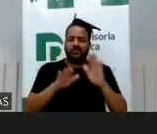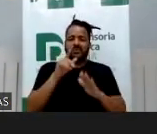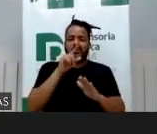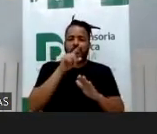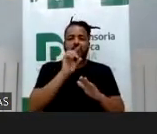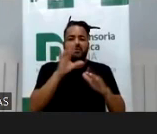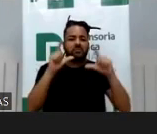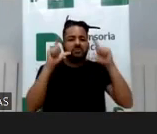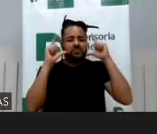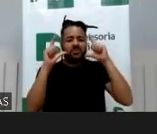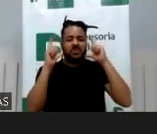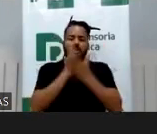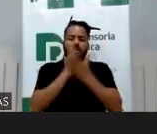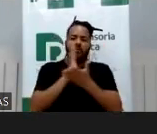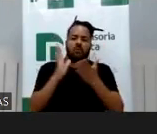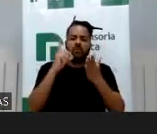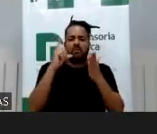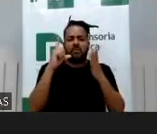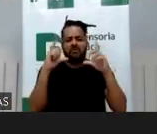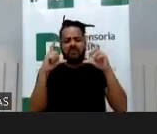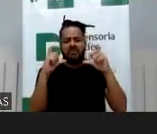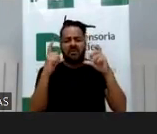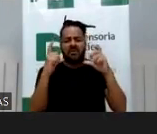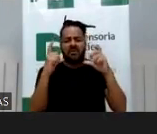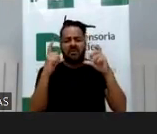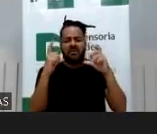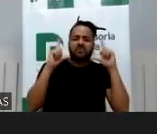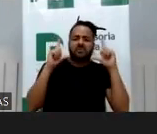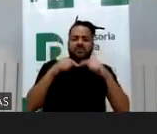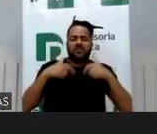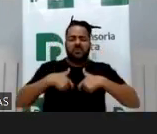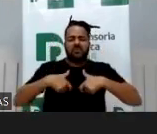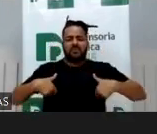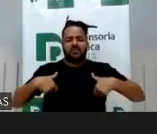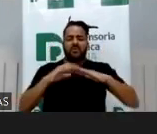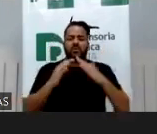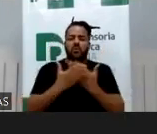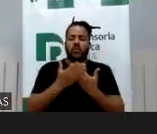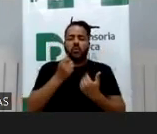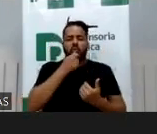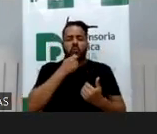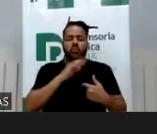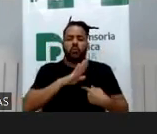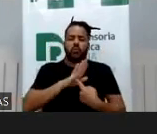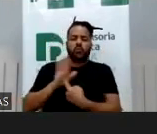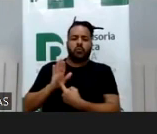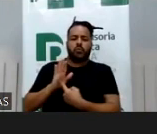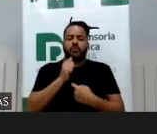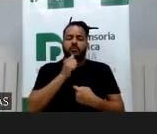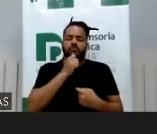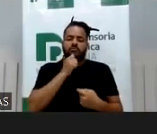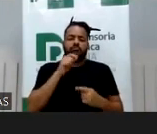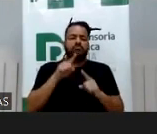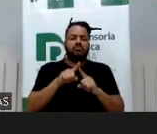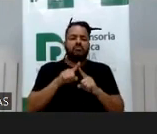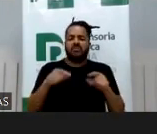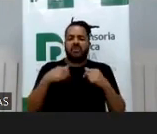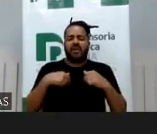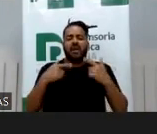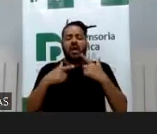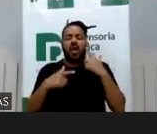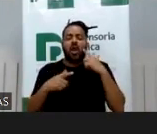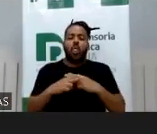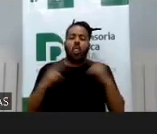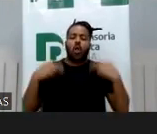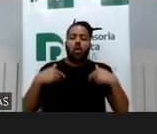às vezes o rosto e tal, mas faz com muito cuidado, não mostra foto da camisa da escola, não mostra foto desnuda, se mostra uma foto